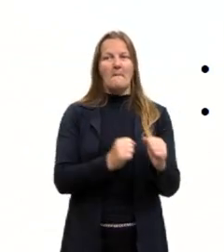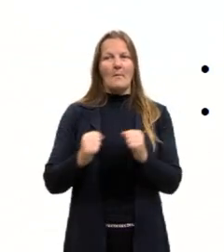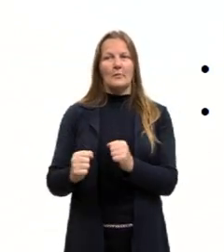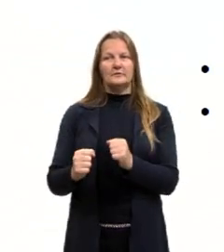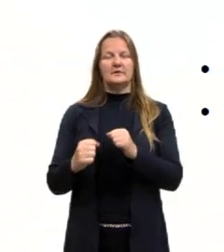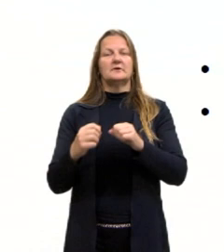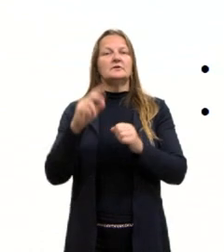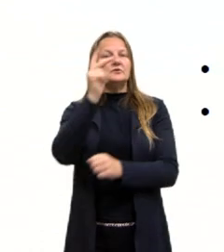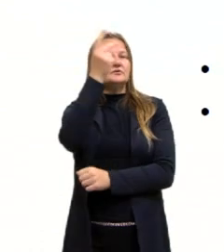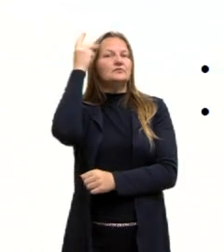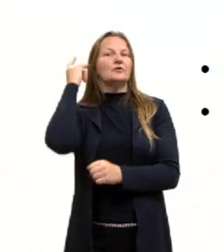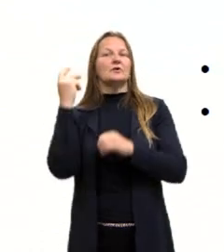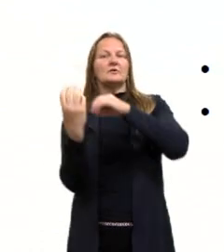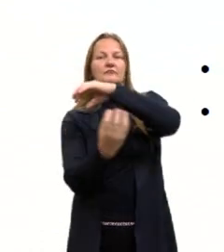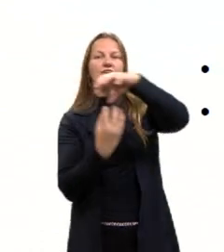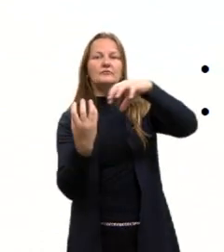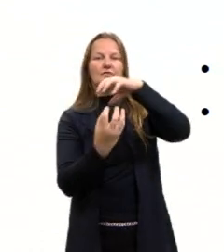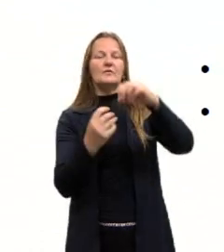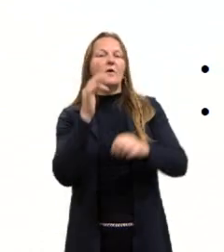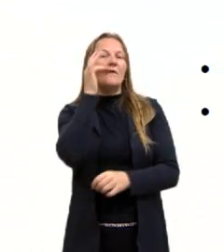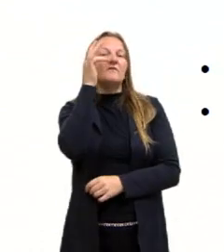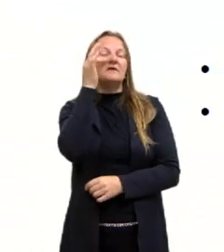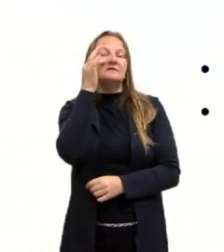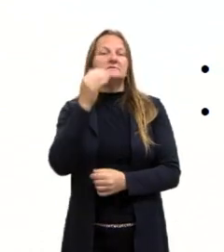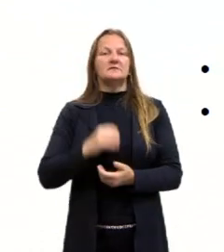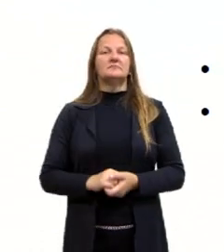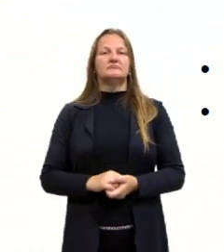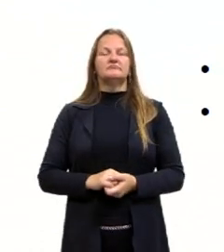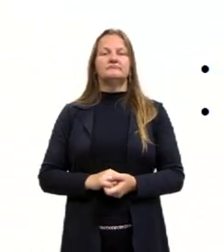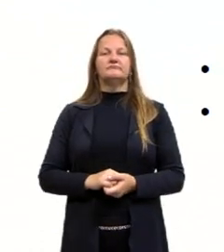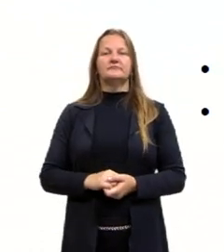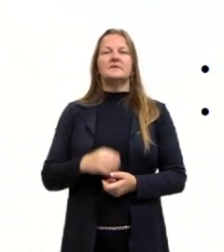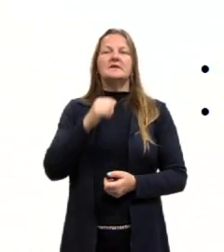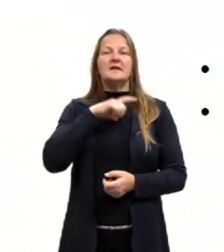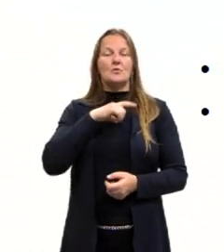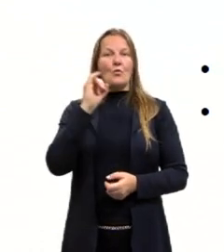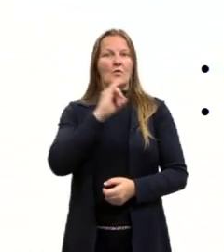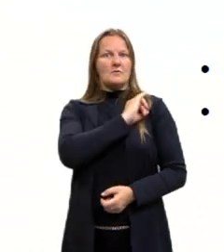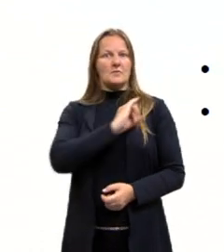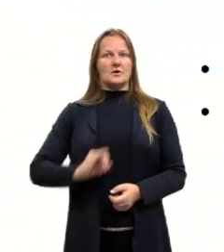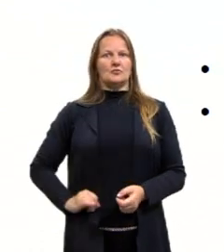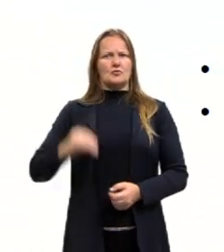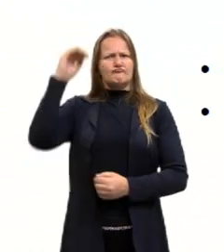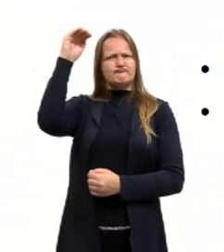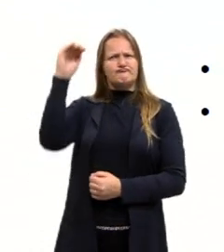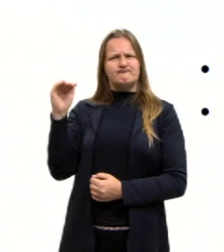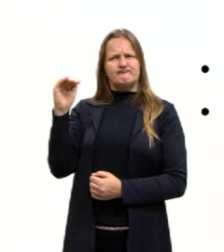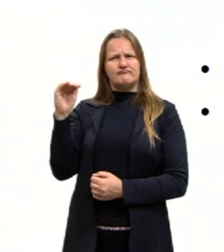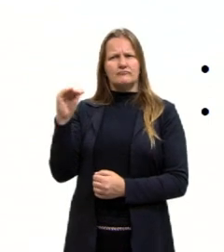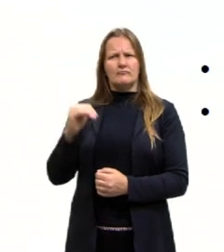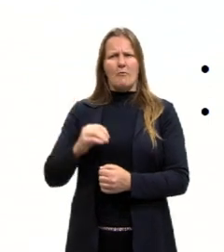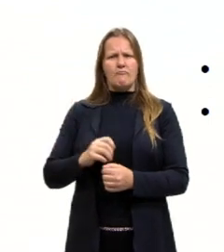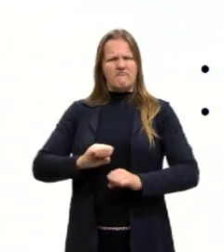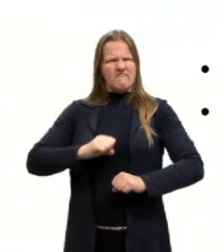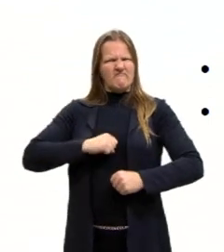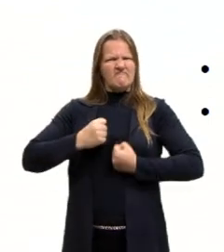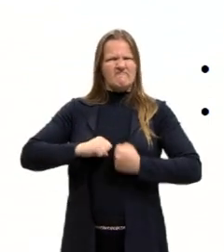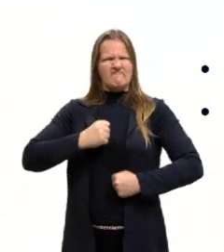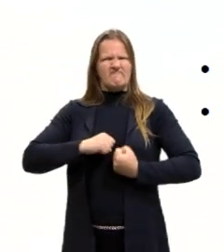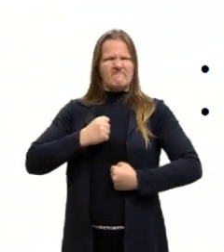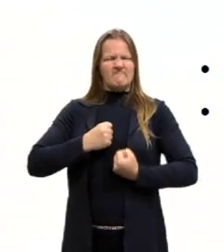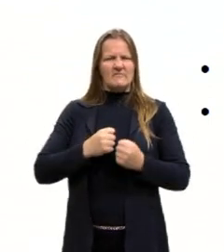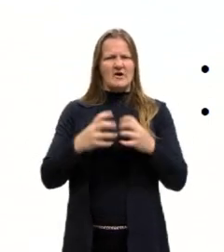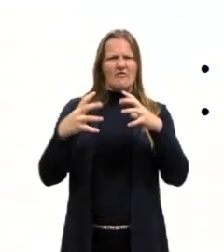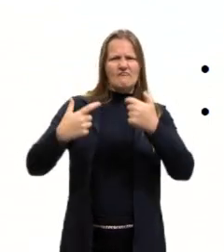francesa. O primeiro, que é o imperador, que a gente conhece, o baixinho aquele, invocado, fez guerra com a Europa inteira. E o